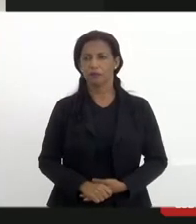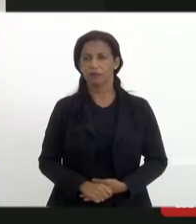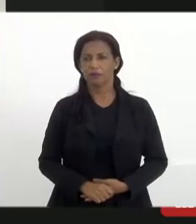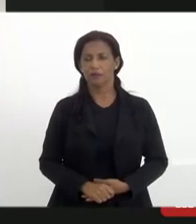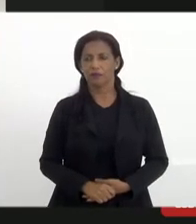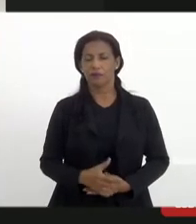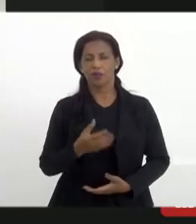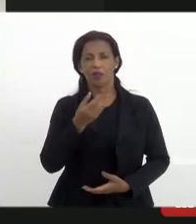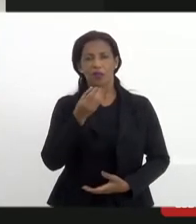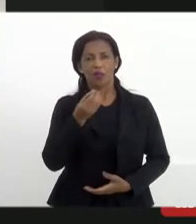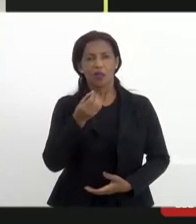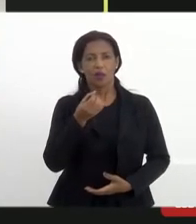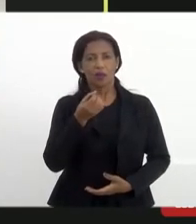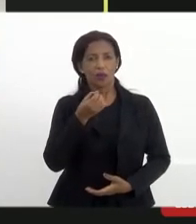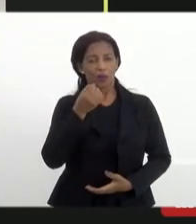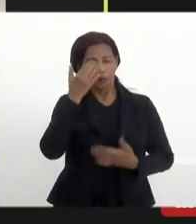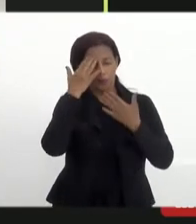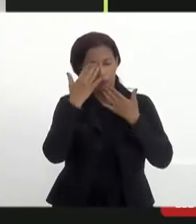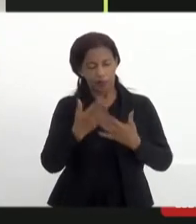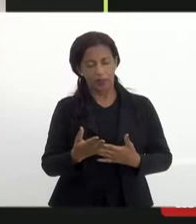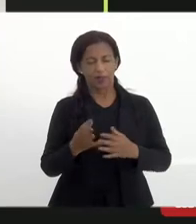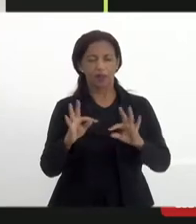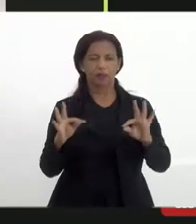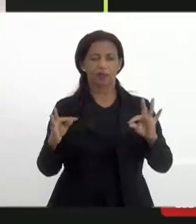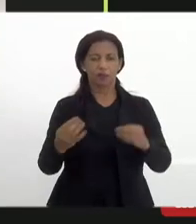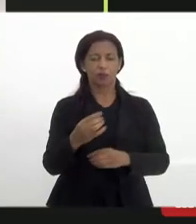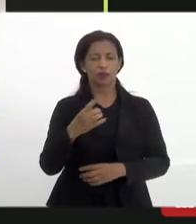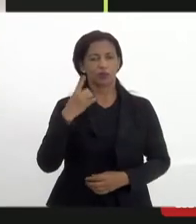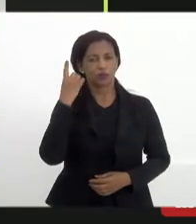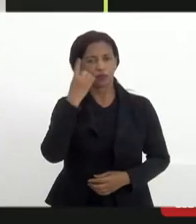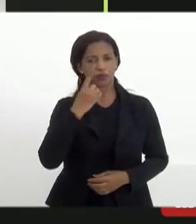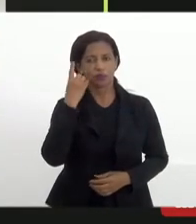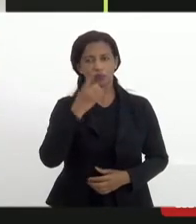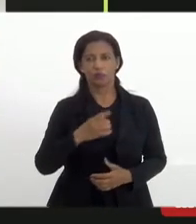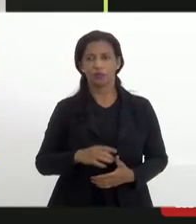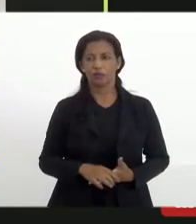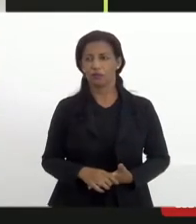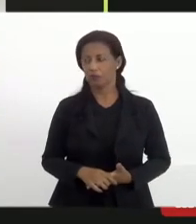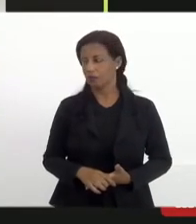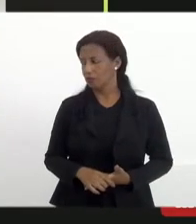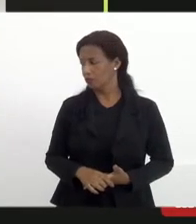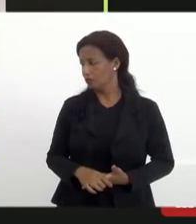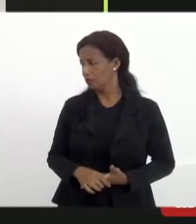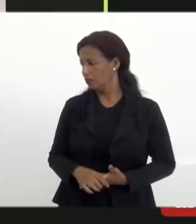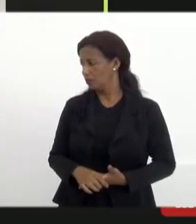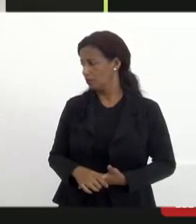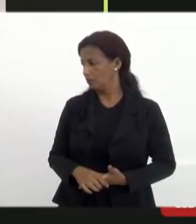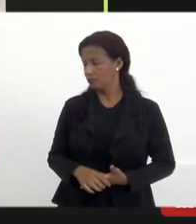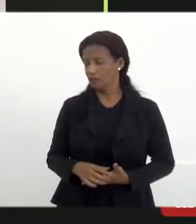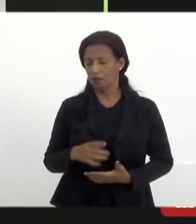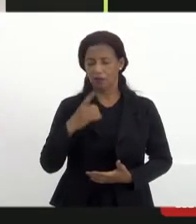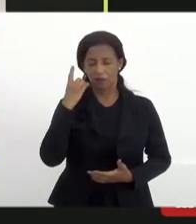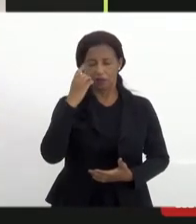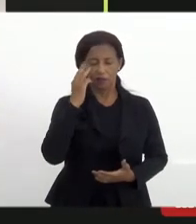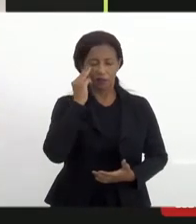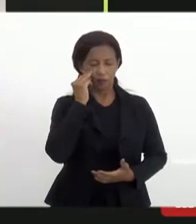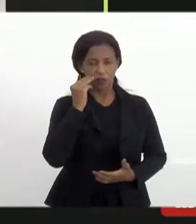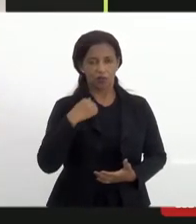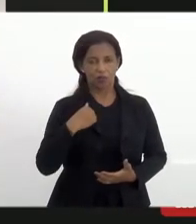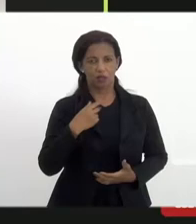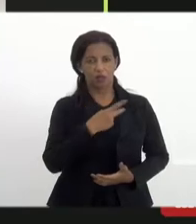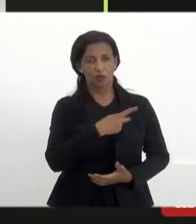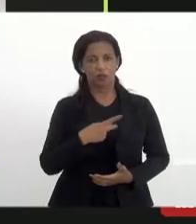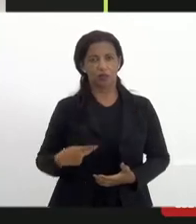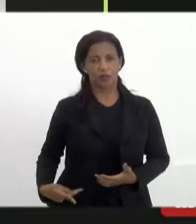muito obrigado muito boa tarde a todos deputados deputados Mônica eu estou presidente da Rádio